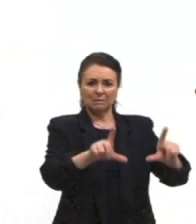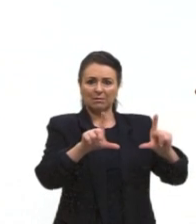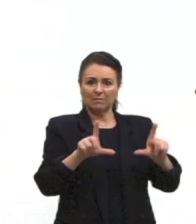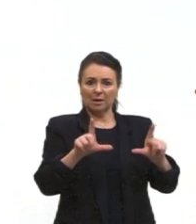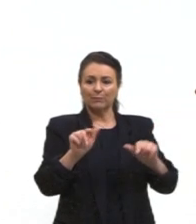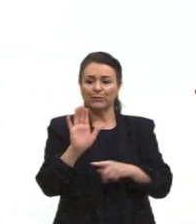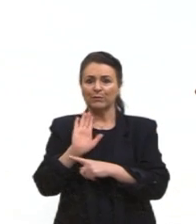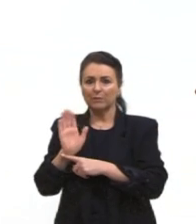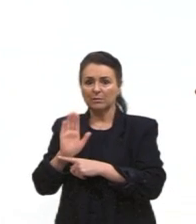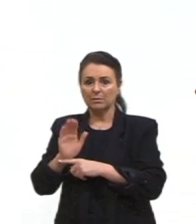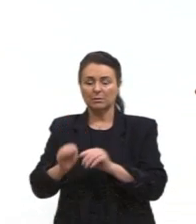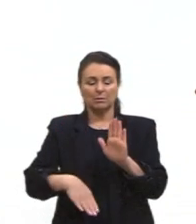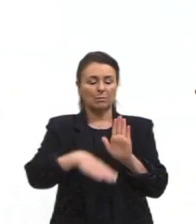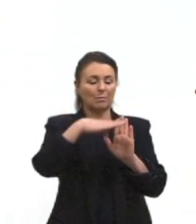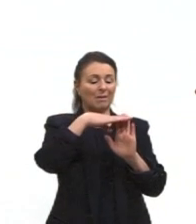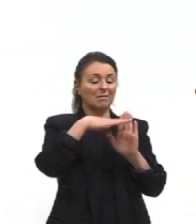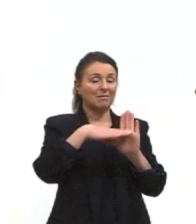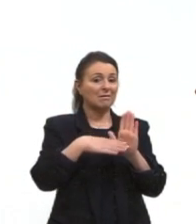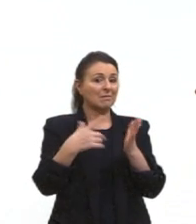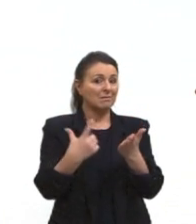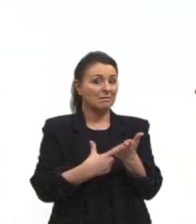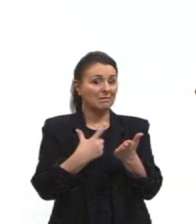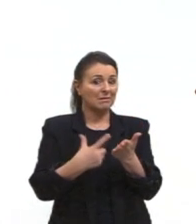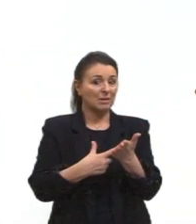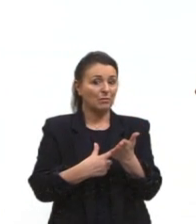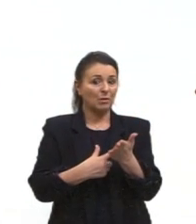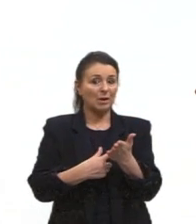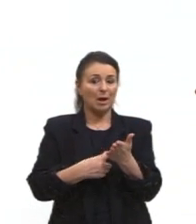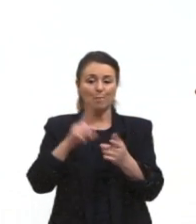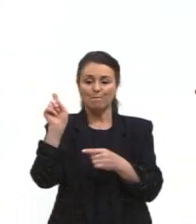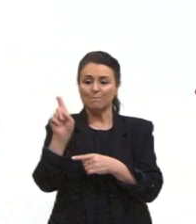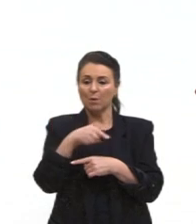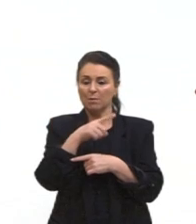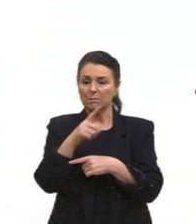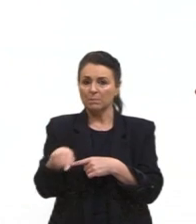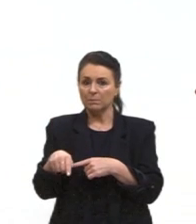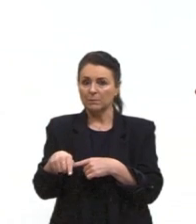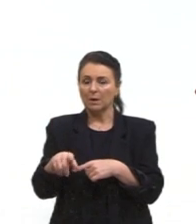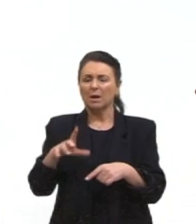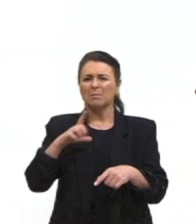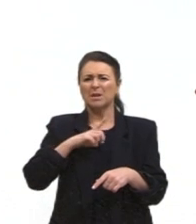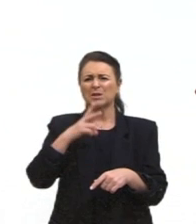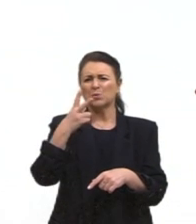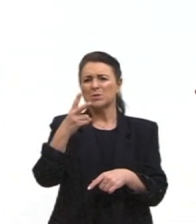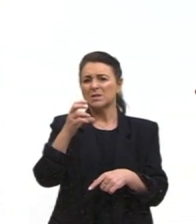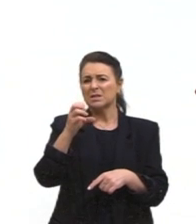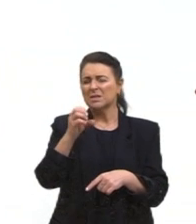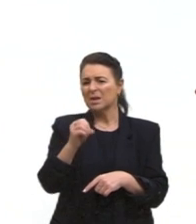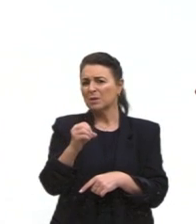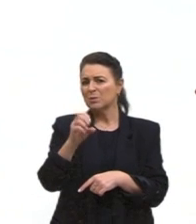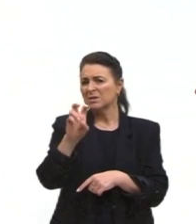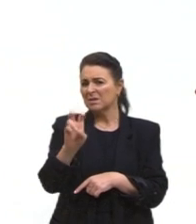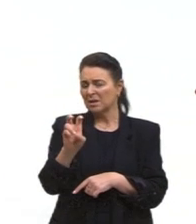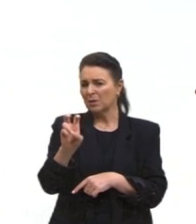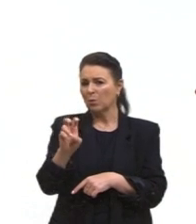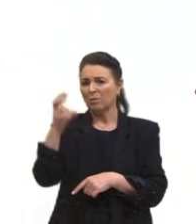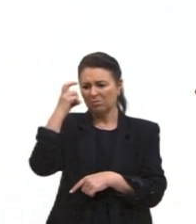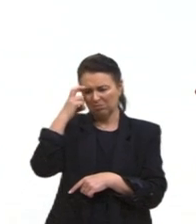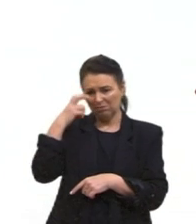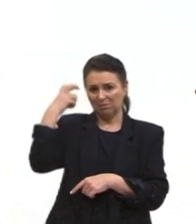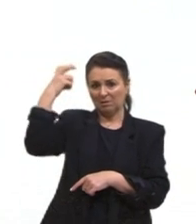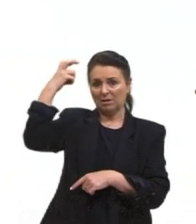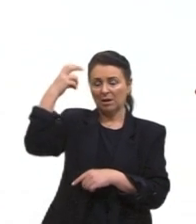de livros proibidos, com livros de mais de 205 intelectuais. Alguns deles eram militantes, eram líderes